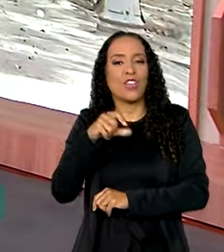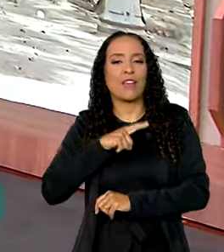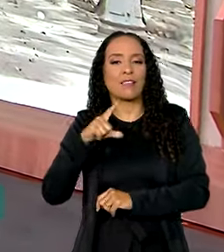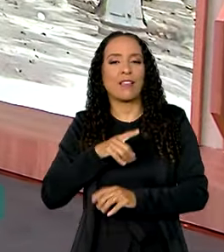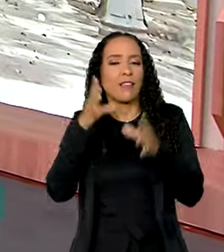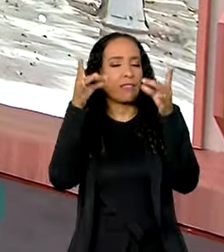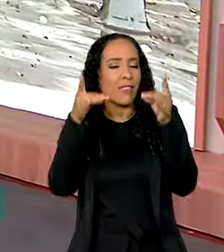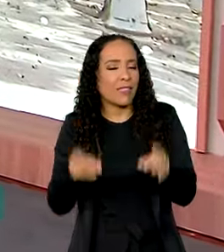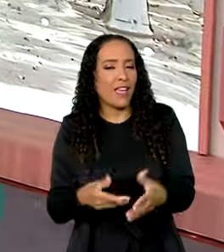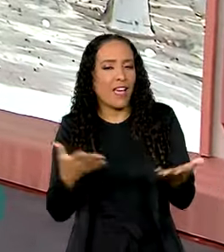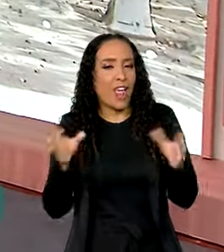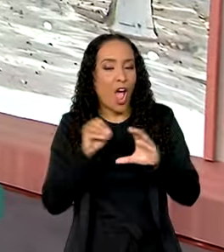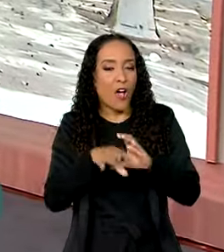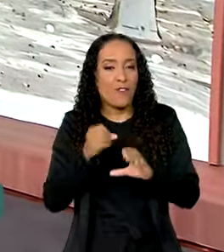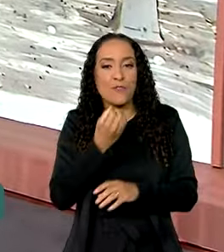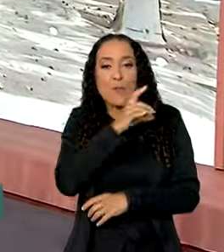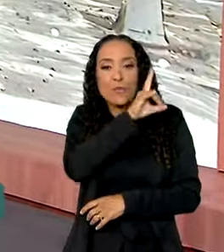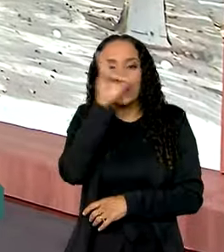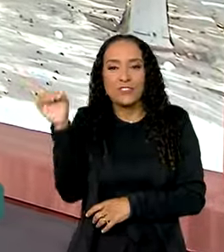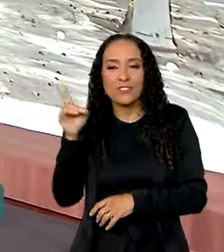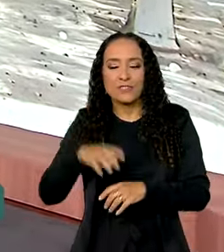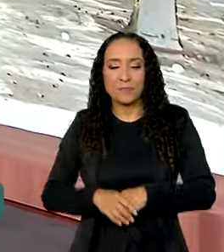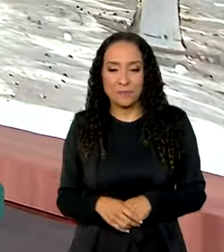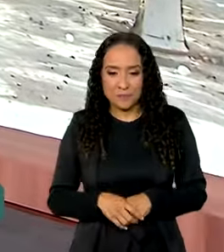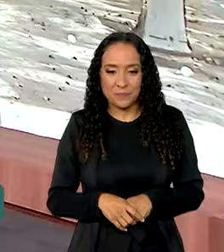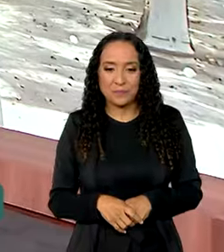detalhes para a gente ao vivo. Bom dia, Tiago.